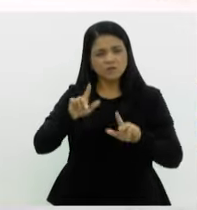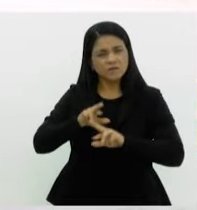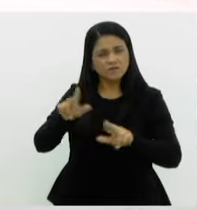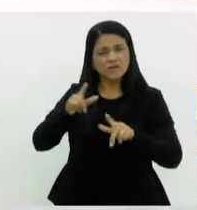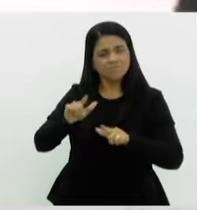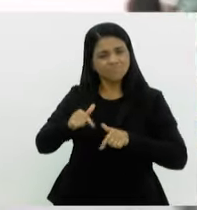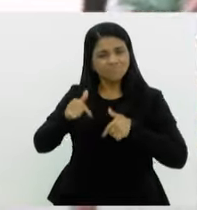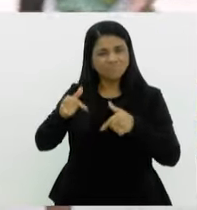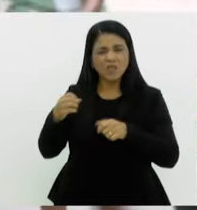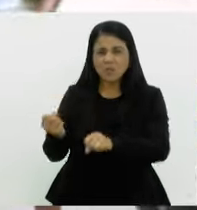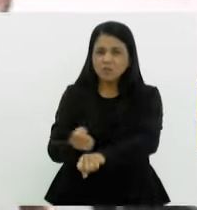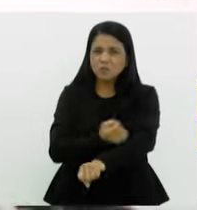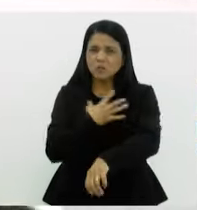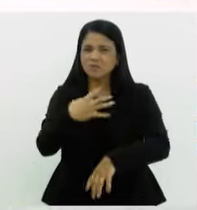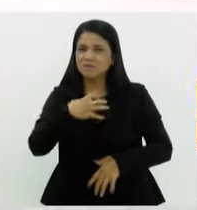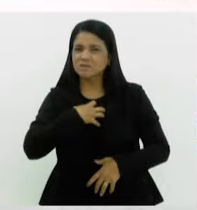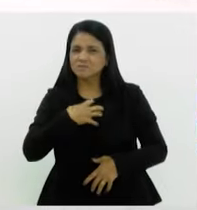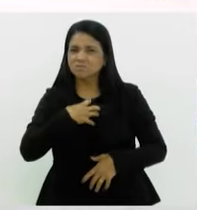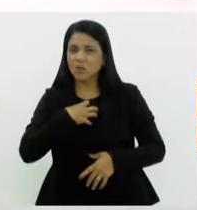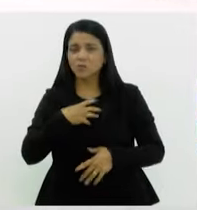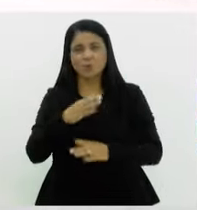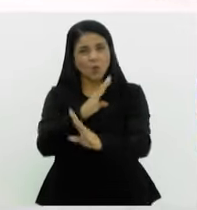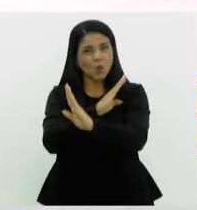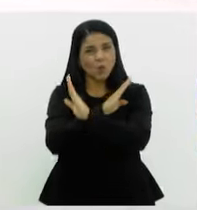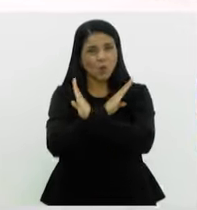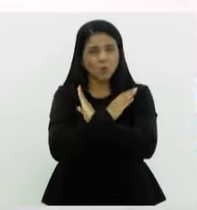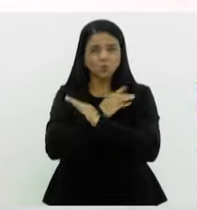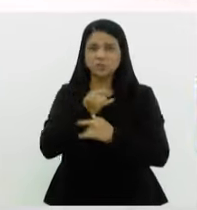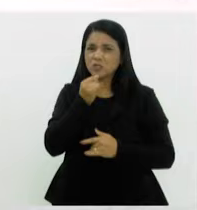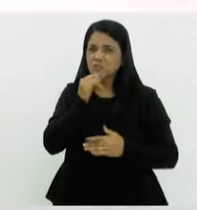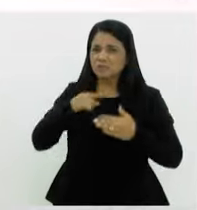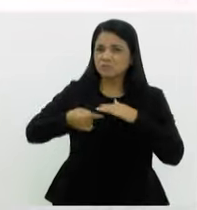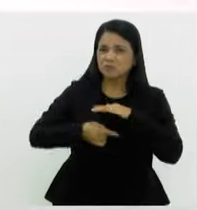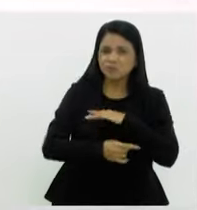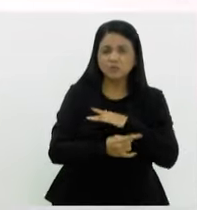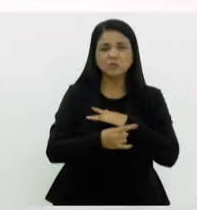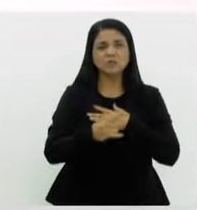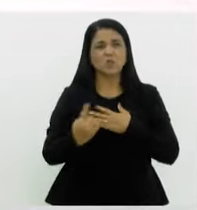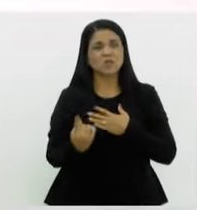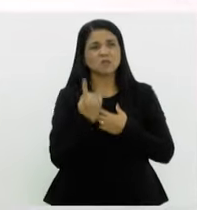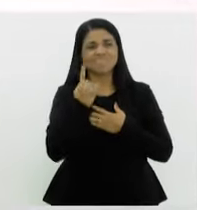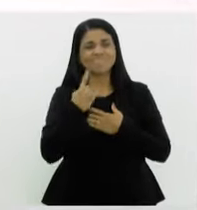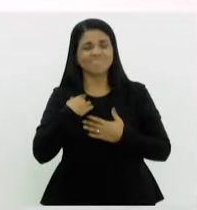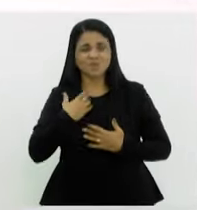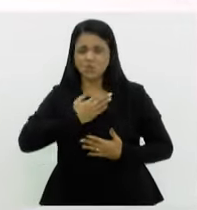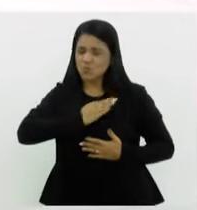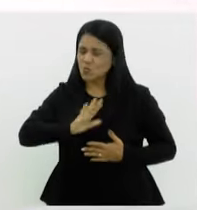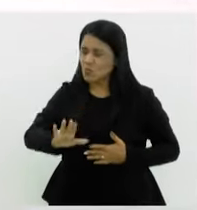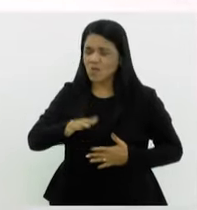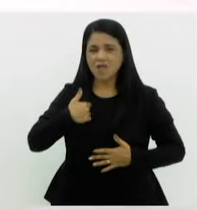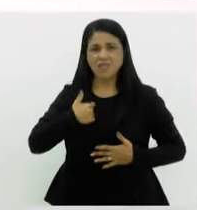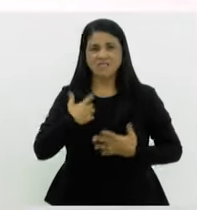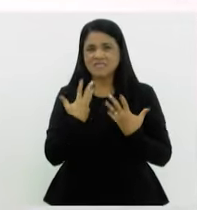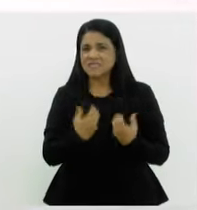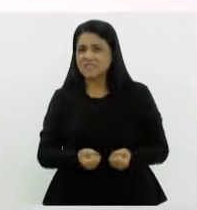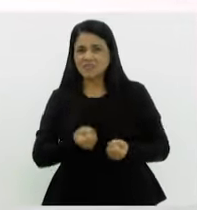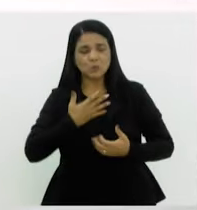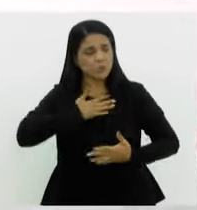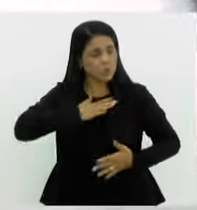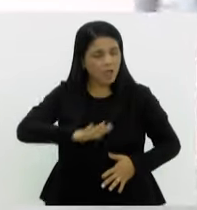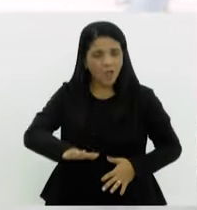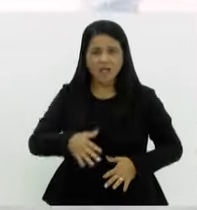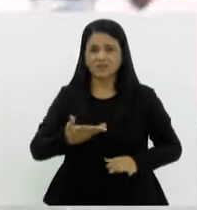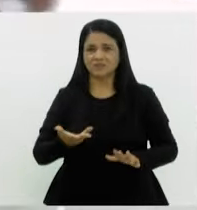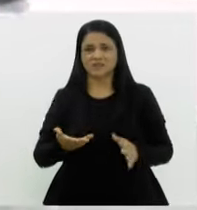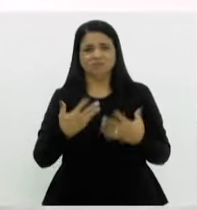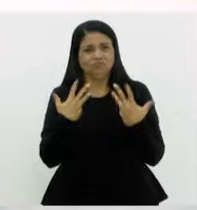sentimentos e emoções que envolvem o luto, como a solidão, a tristeza, a negação, até a aceitação. Nós vamos conversar com a